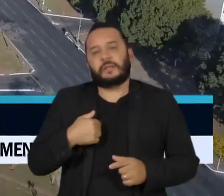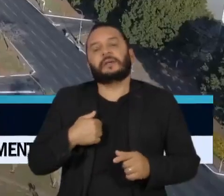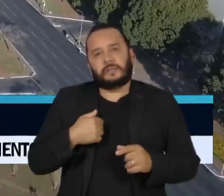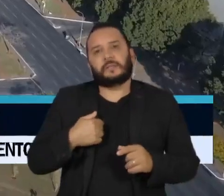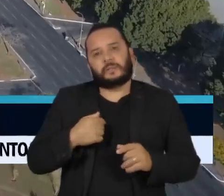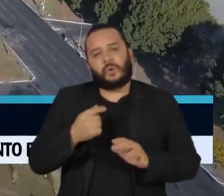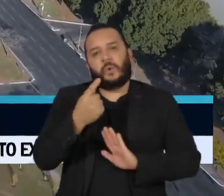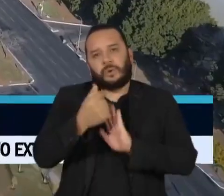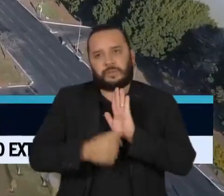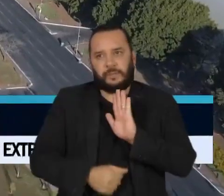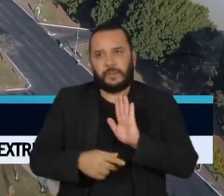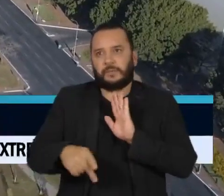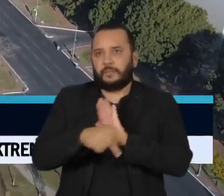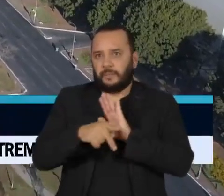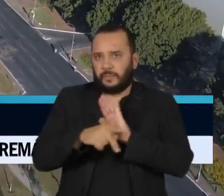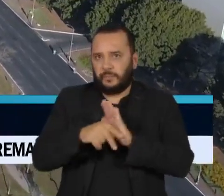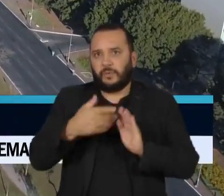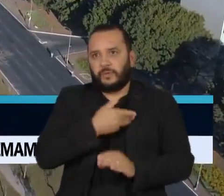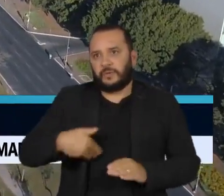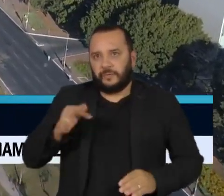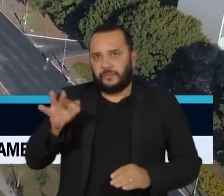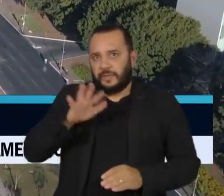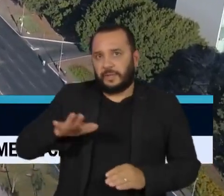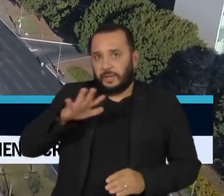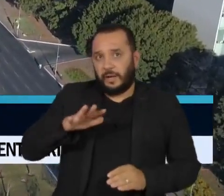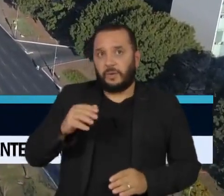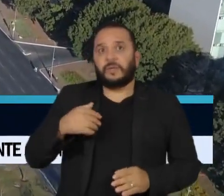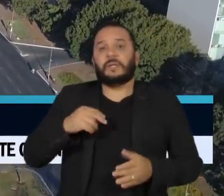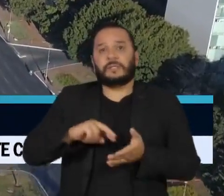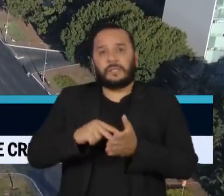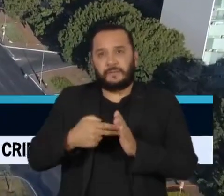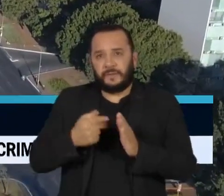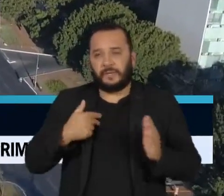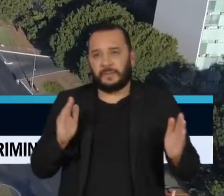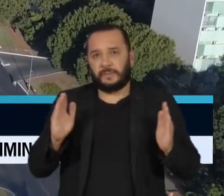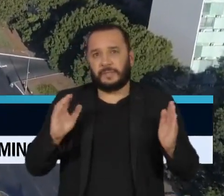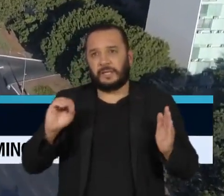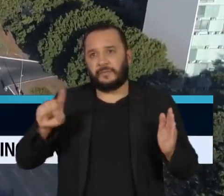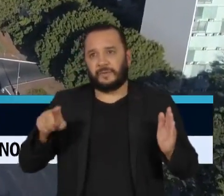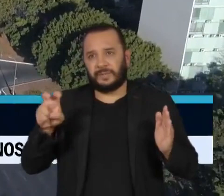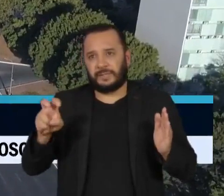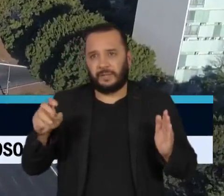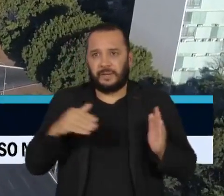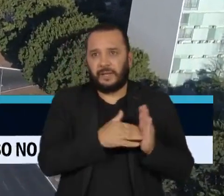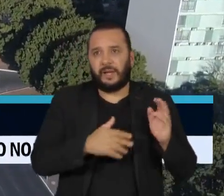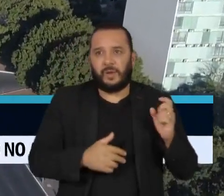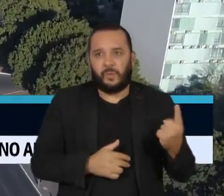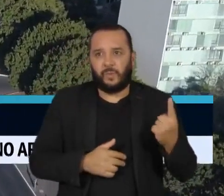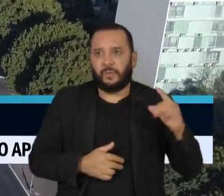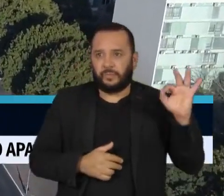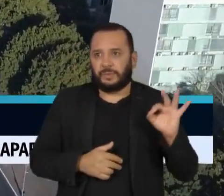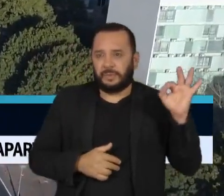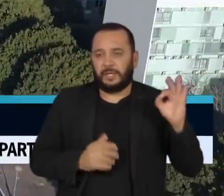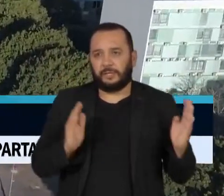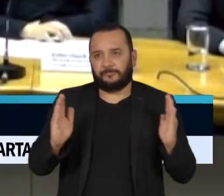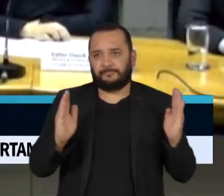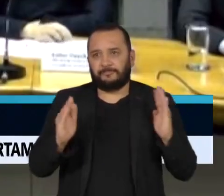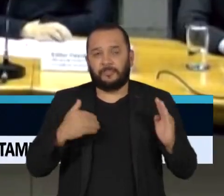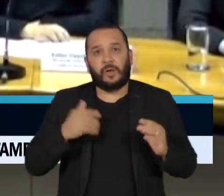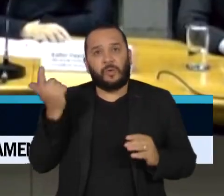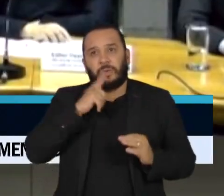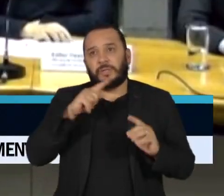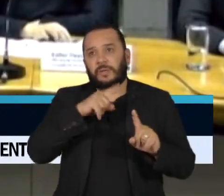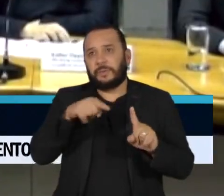União. No cenário mais realista, o déficit ficaria entre 0,5% e 1%. Para alcançar esse objetivo,